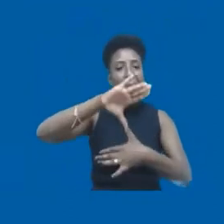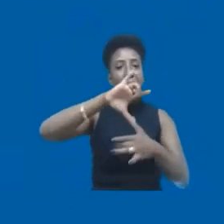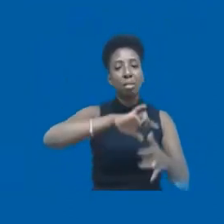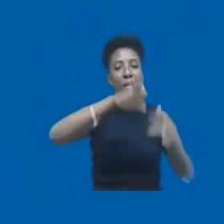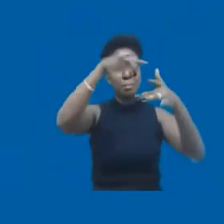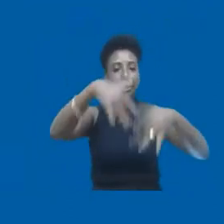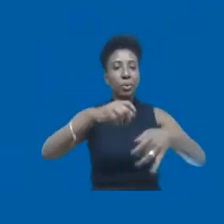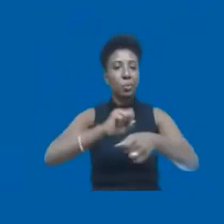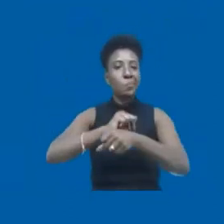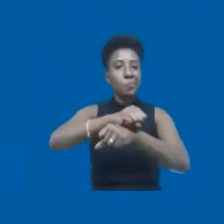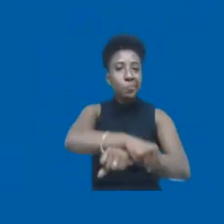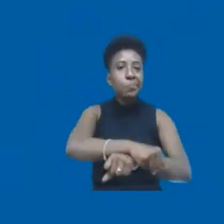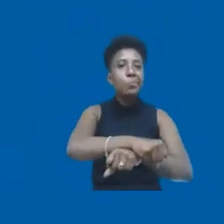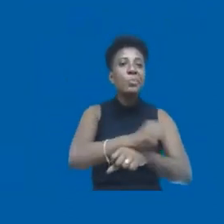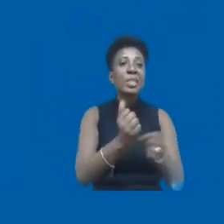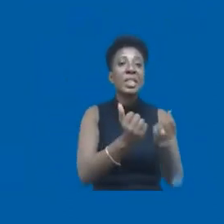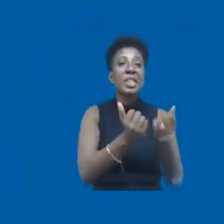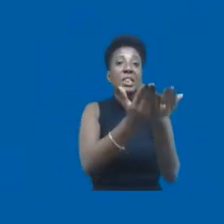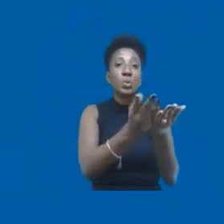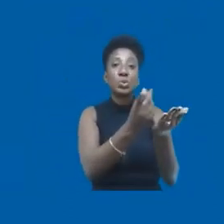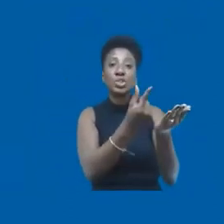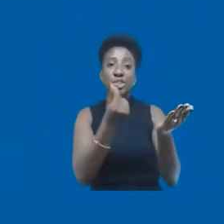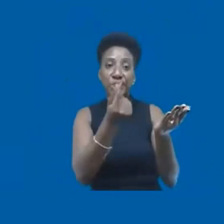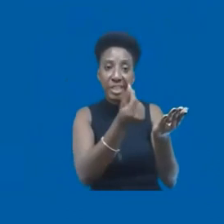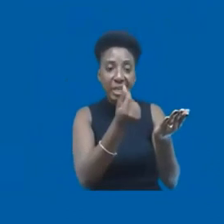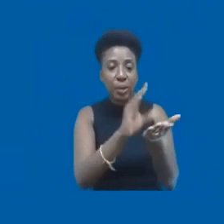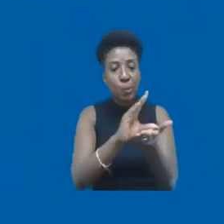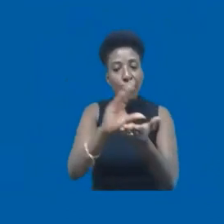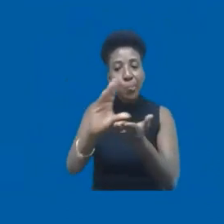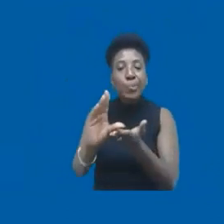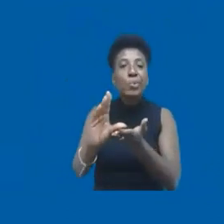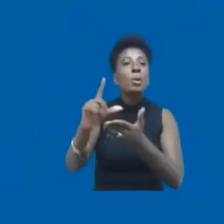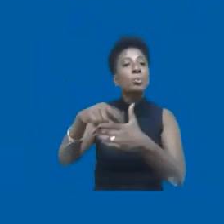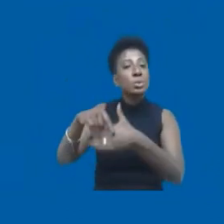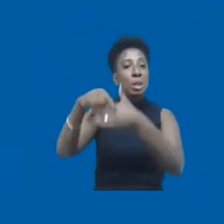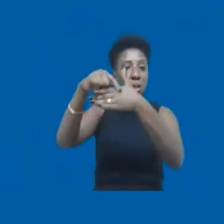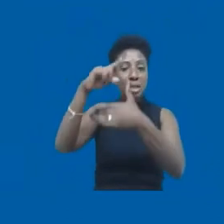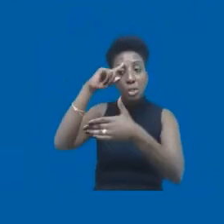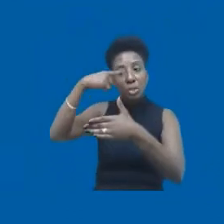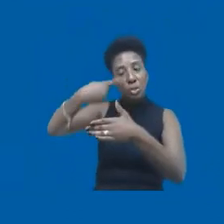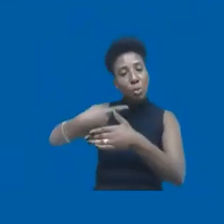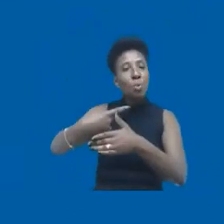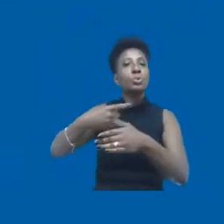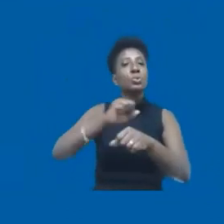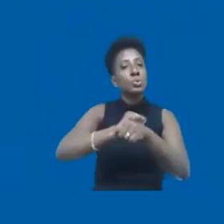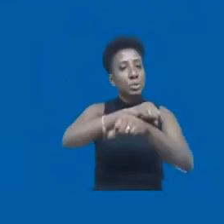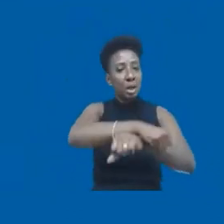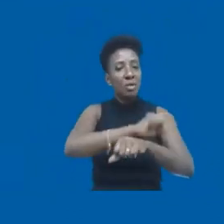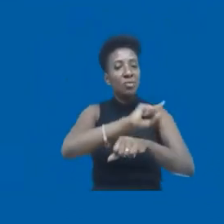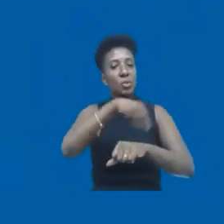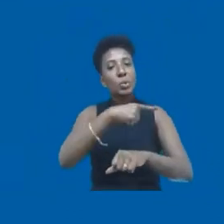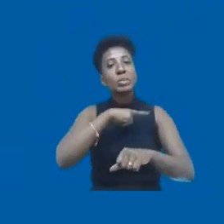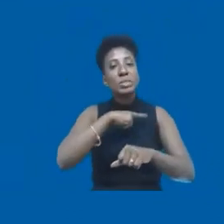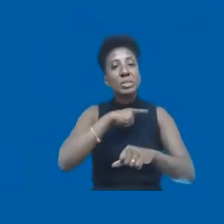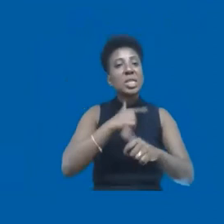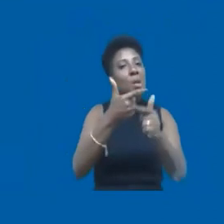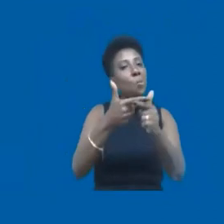país que indenizou os donos de escravos e não os escravizados, né? E a gente tem N dívidas, N questões aí para